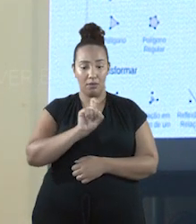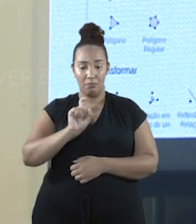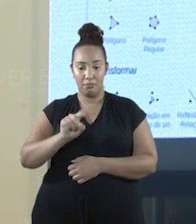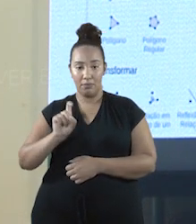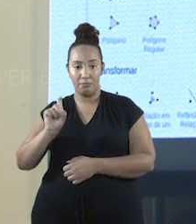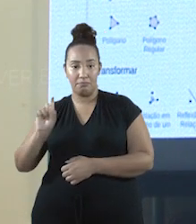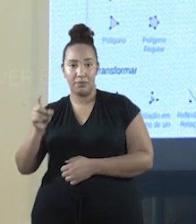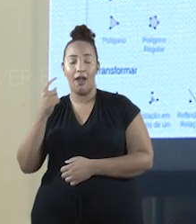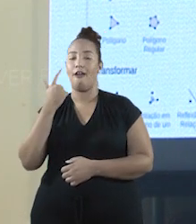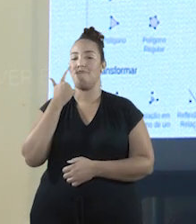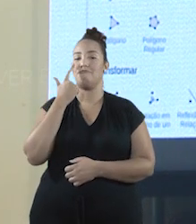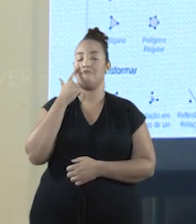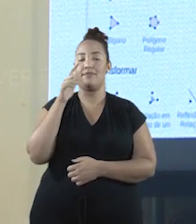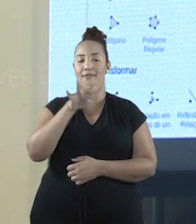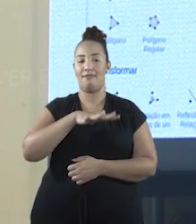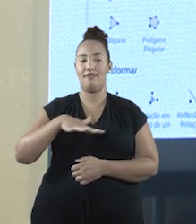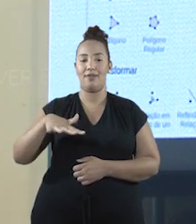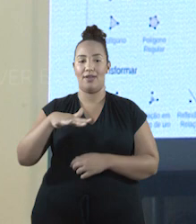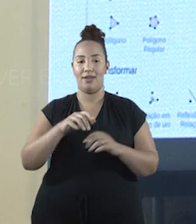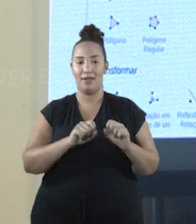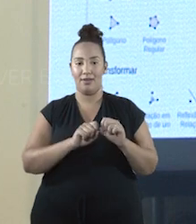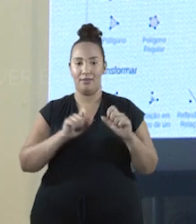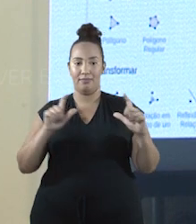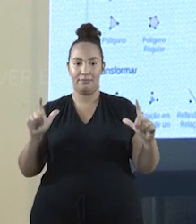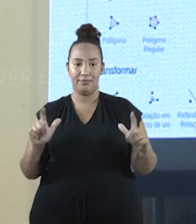as áreas deles aparecendo na tela.